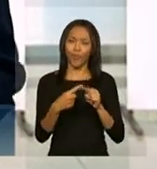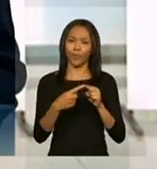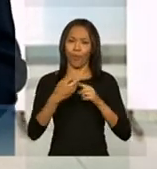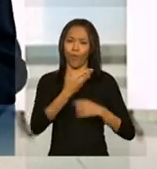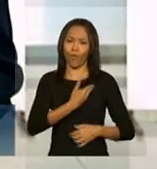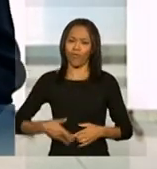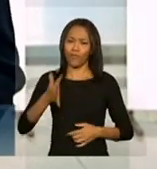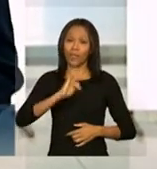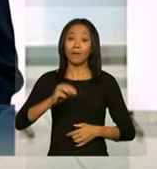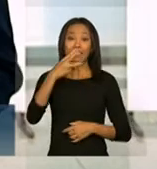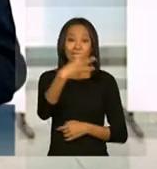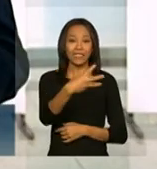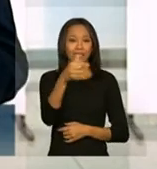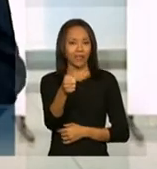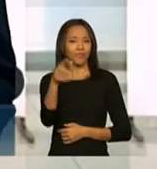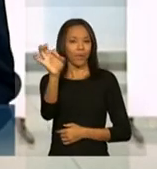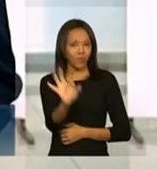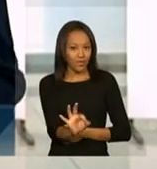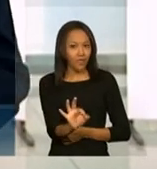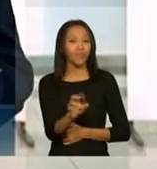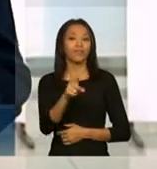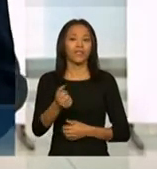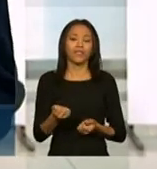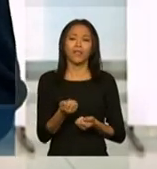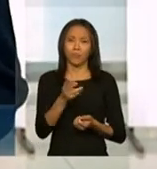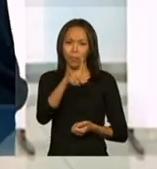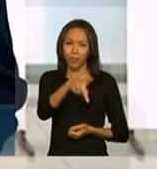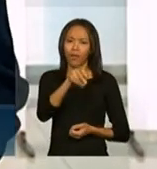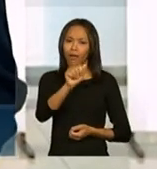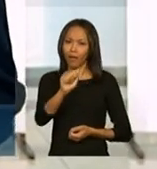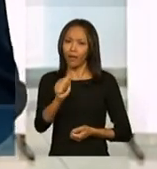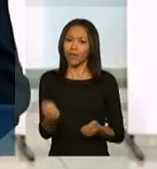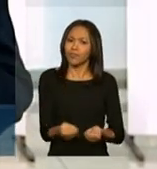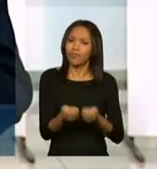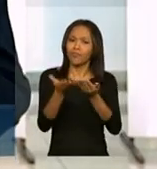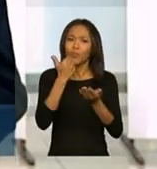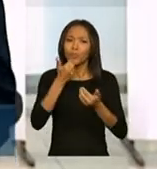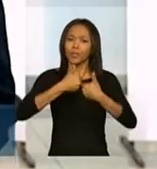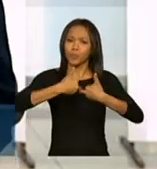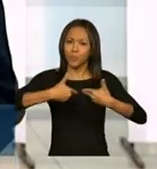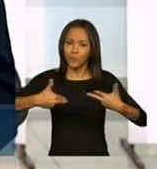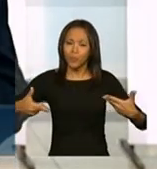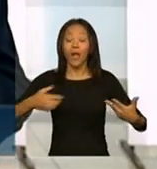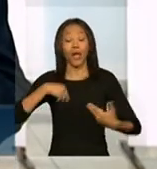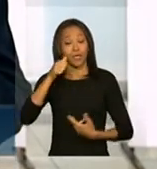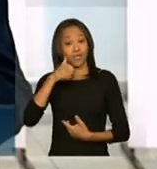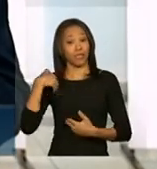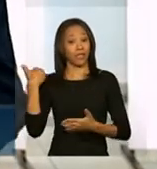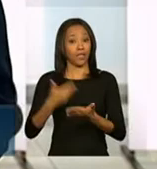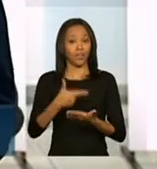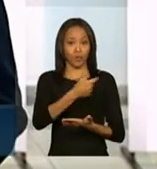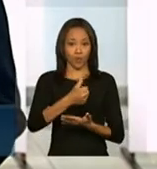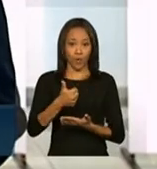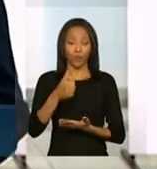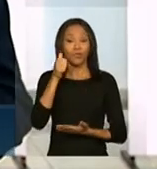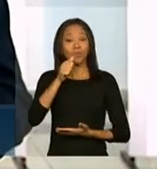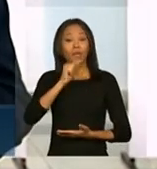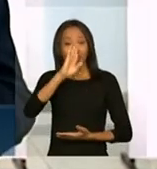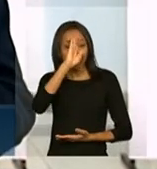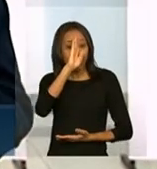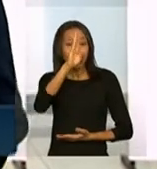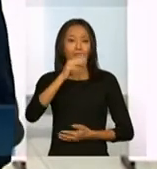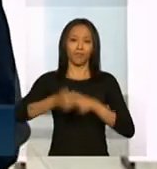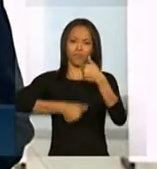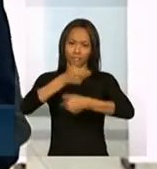já chega a 37% dos fornecedores do PAA. Desde 2011, as mulheres têm prioridade no programa de aquisição de alimentos.